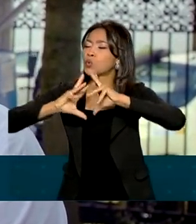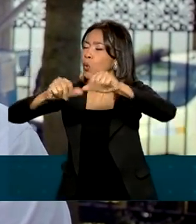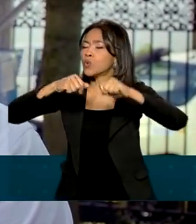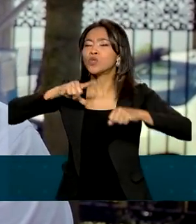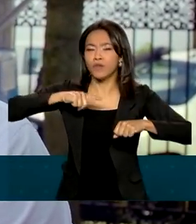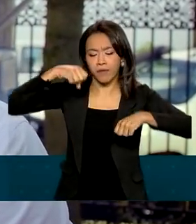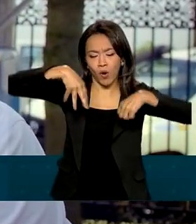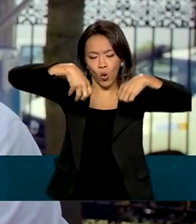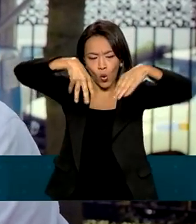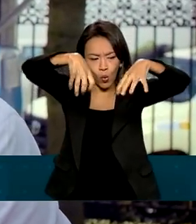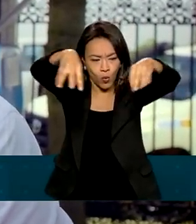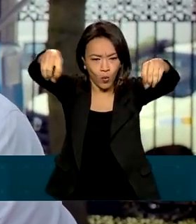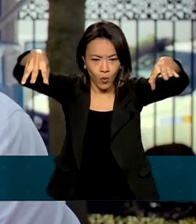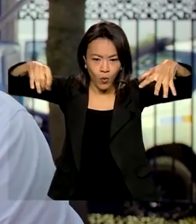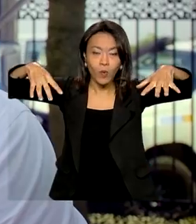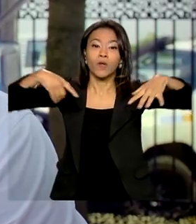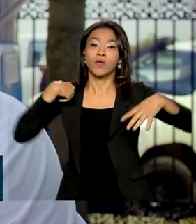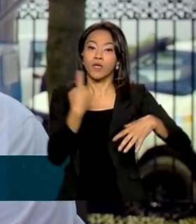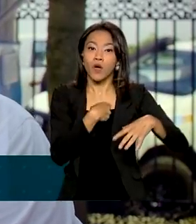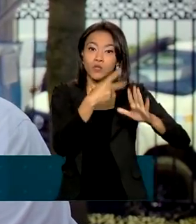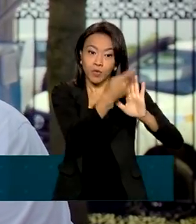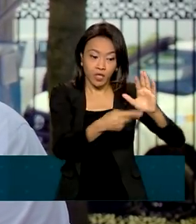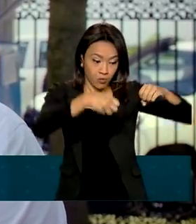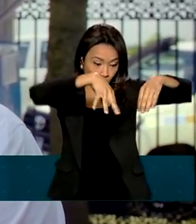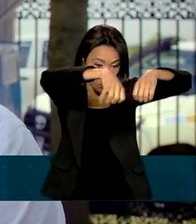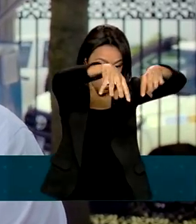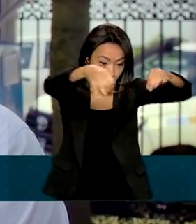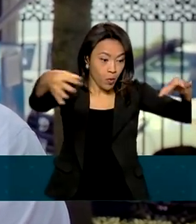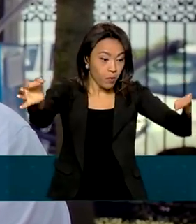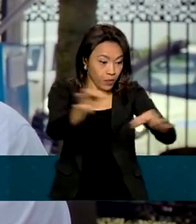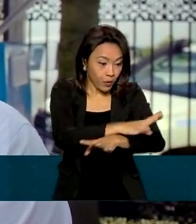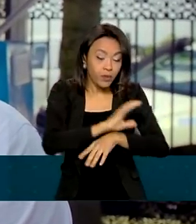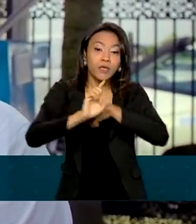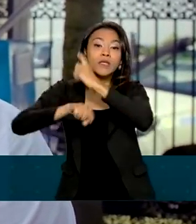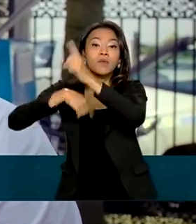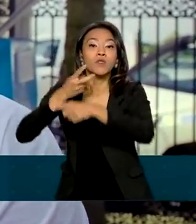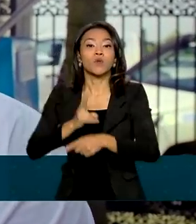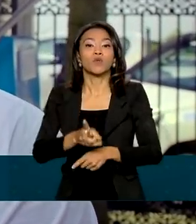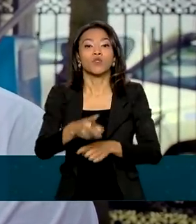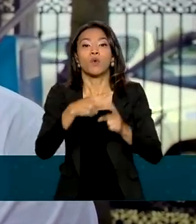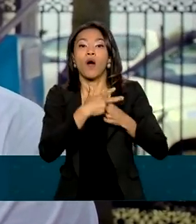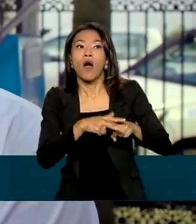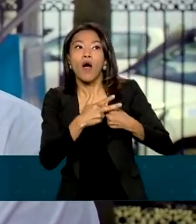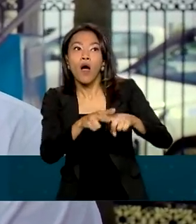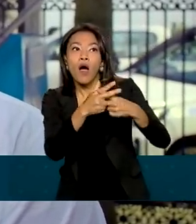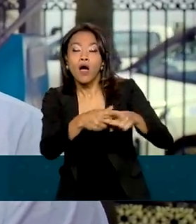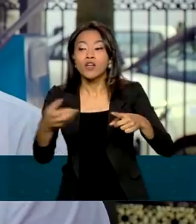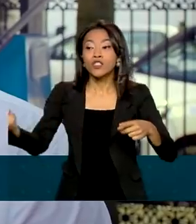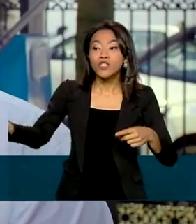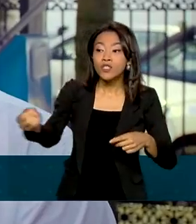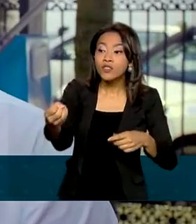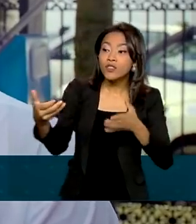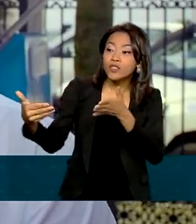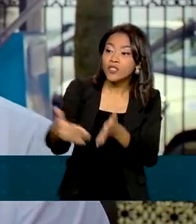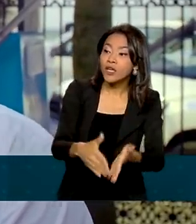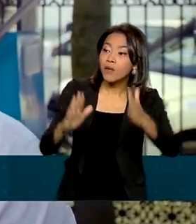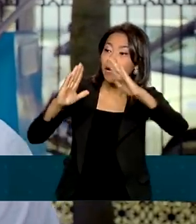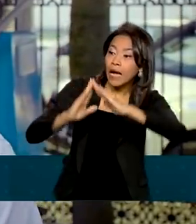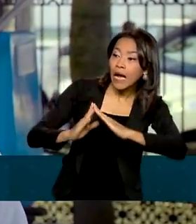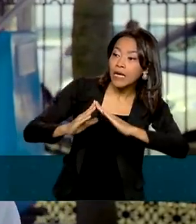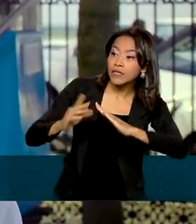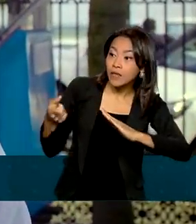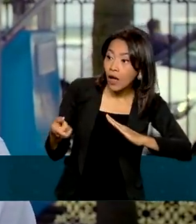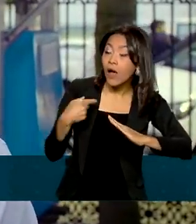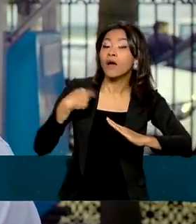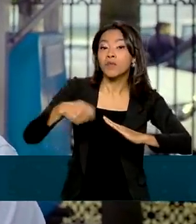porque a gente termina a fase de instalação e inicia-se a fase de manutenção. Então, se chega uma casa nova, daqui a seis meses, que não existia, a